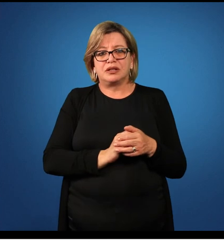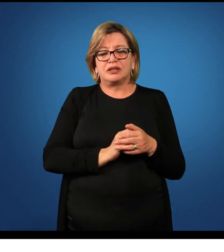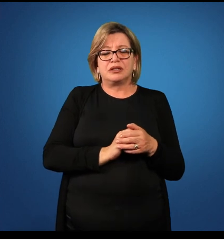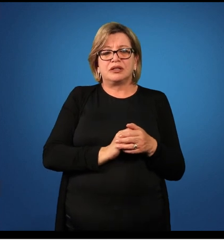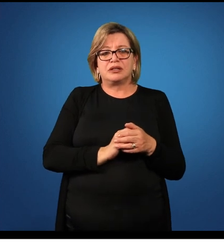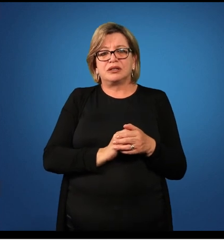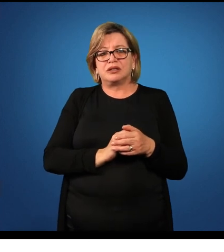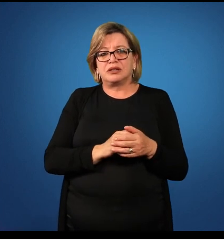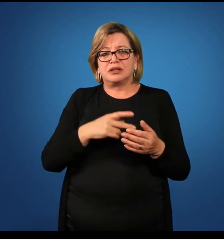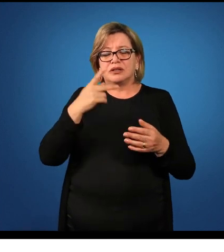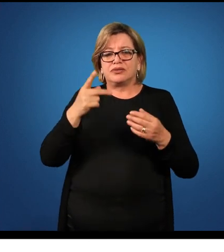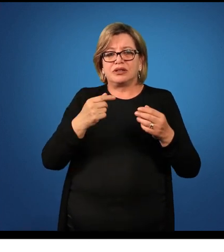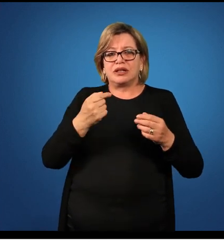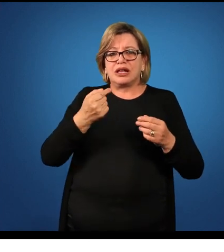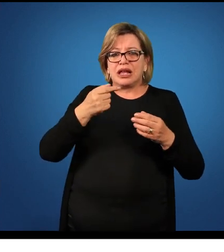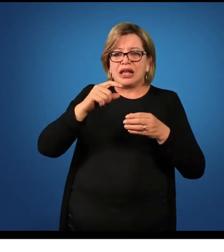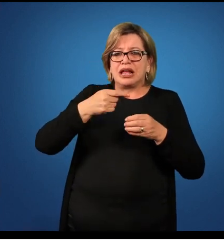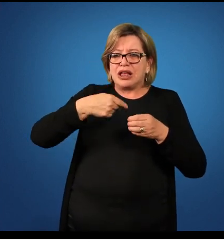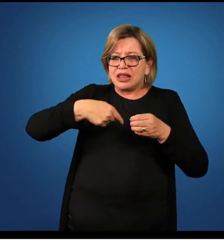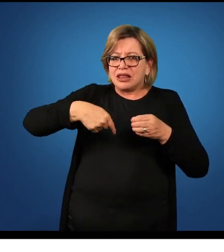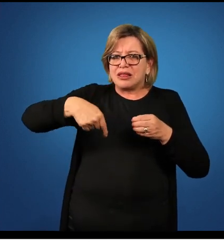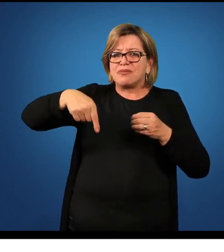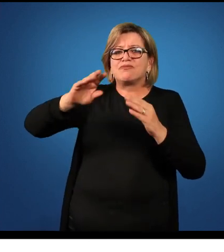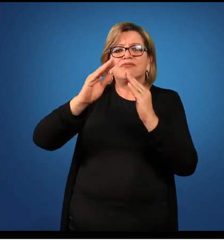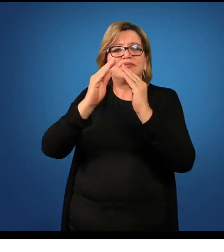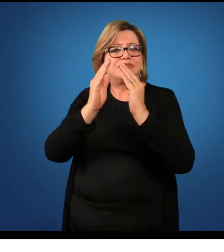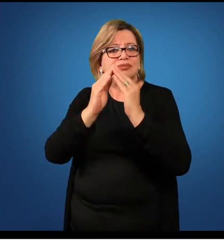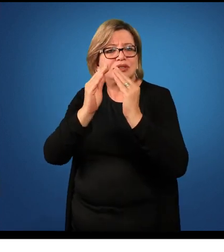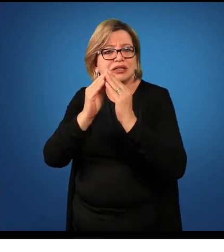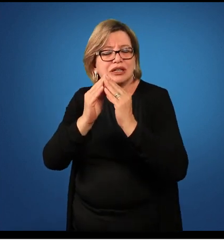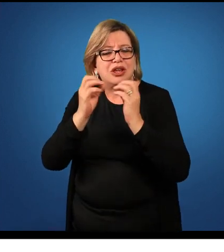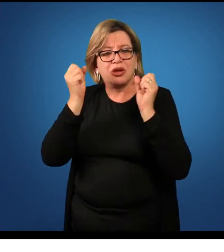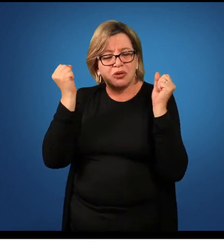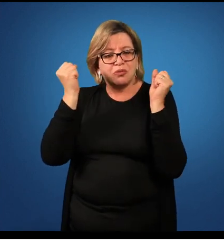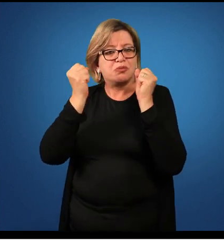saiu de casa eu posso usar ex